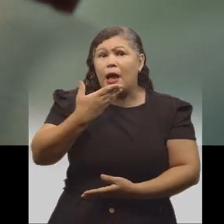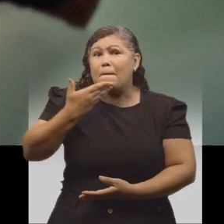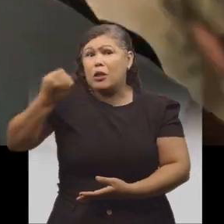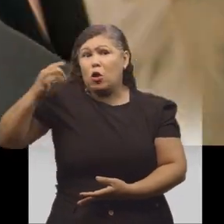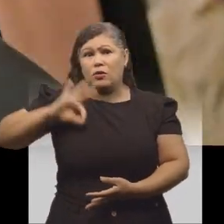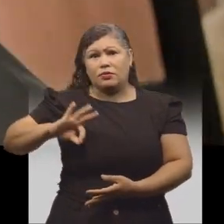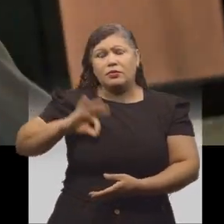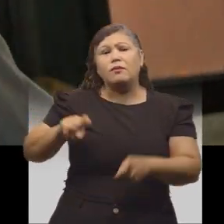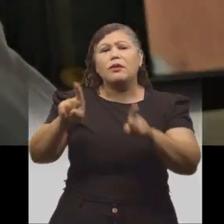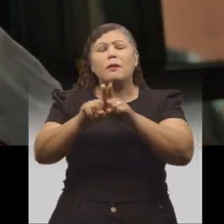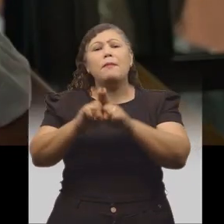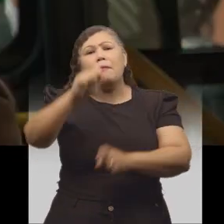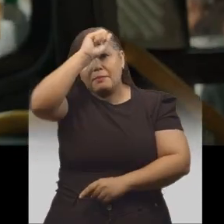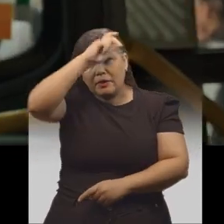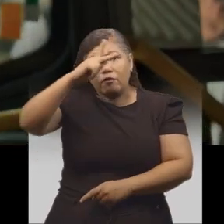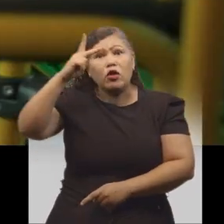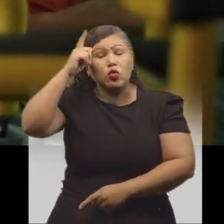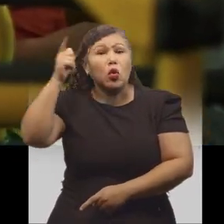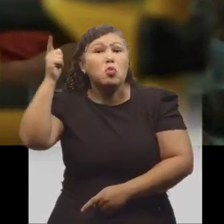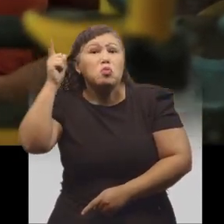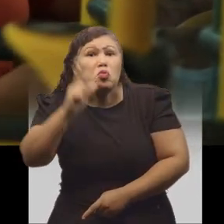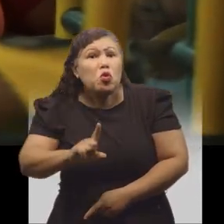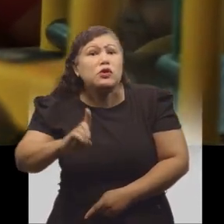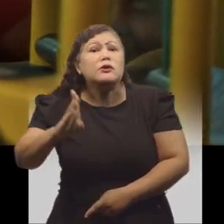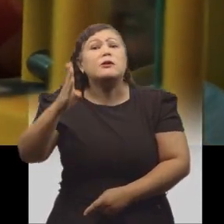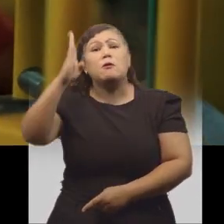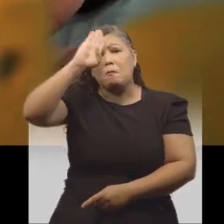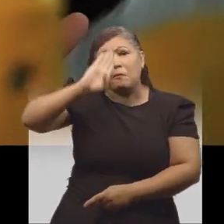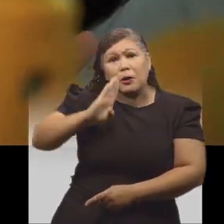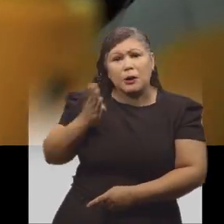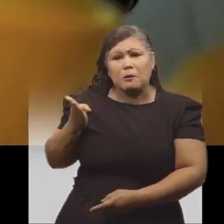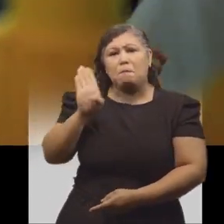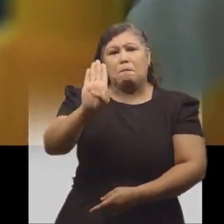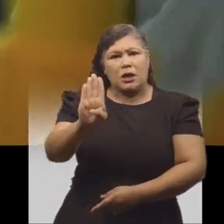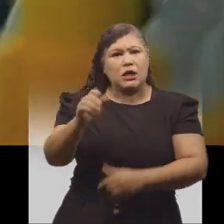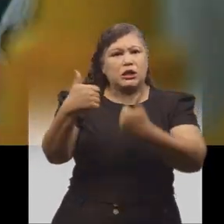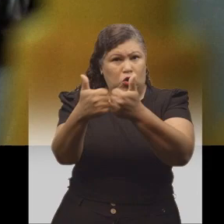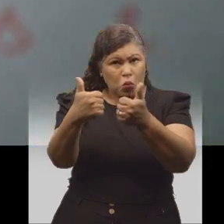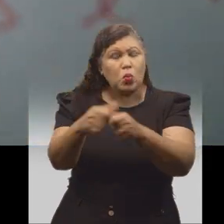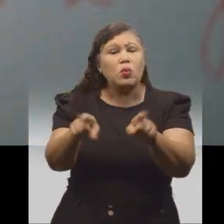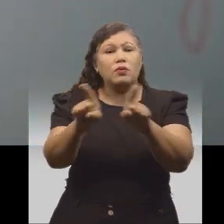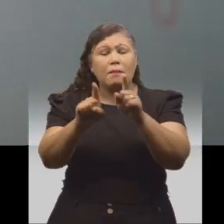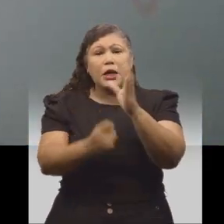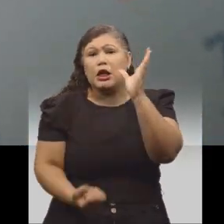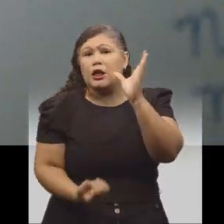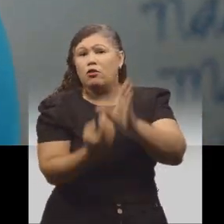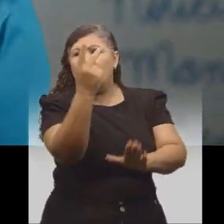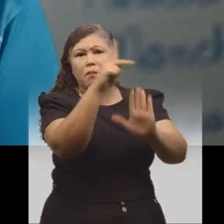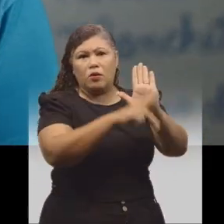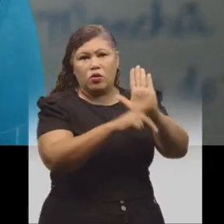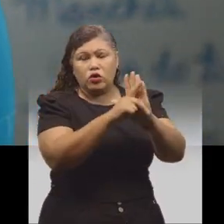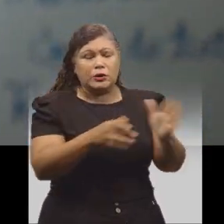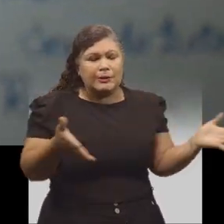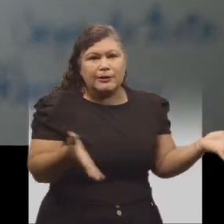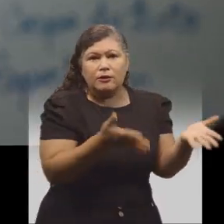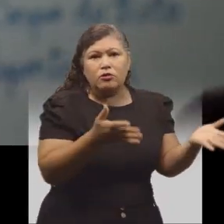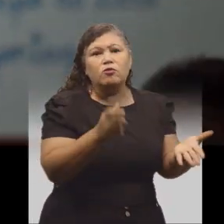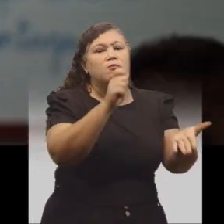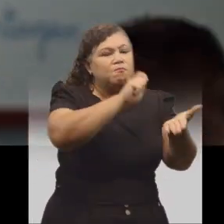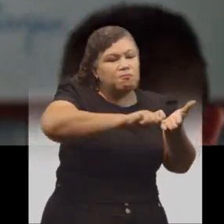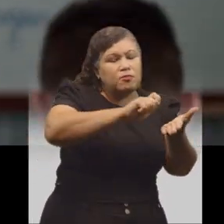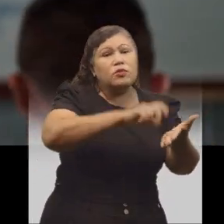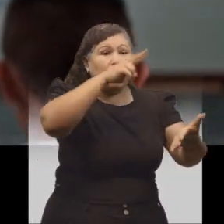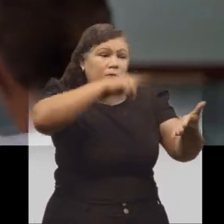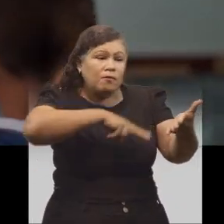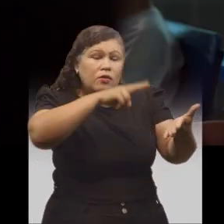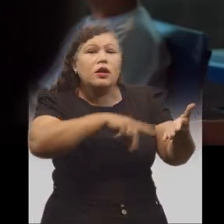capitais do país. Além disso, a Prefeitura conseguiu implantar o Passe Livre Estudantil. E criar programas como Educa Mais Manaus e